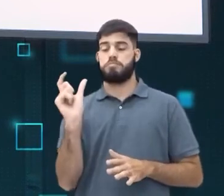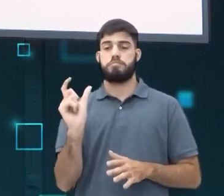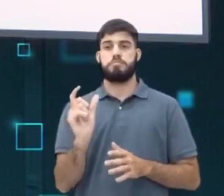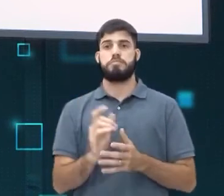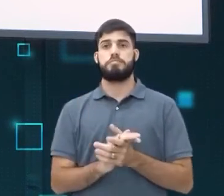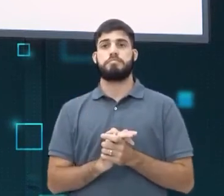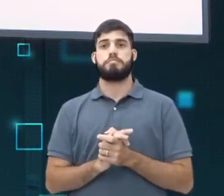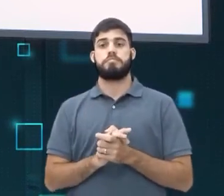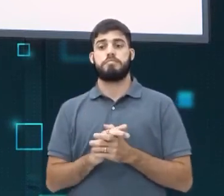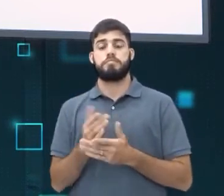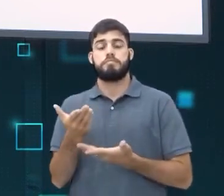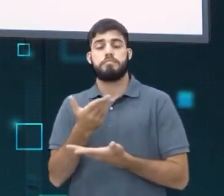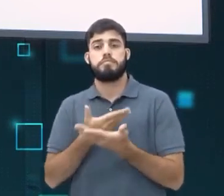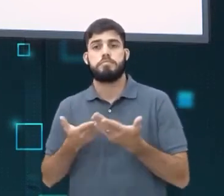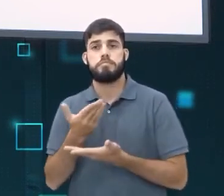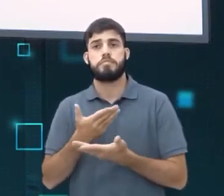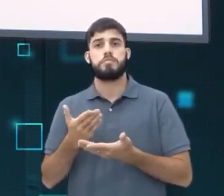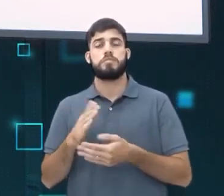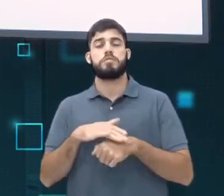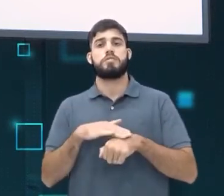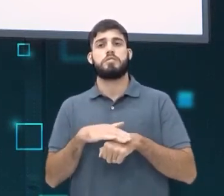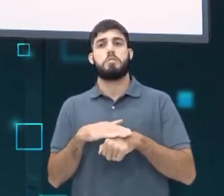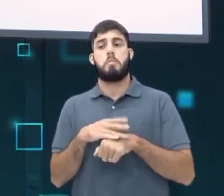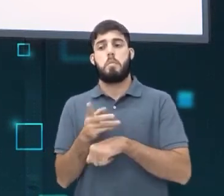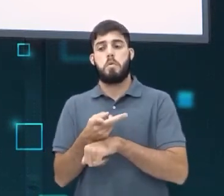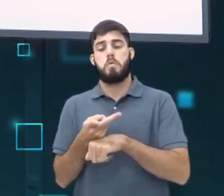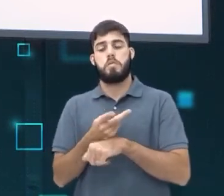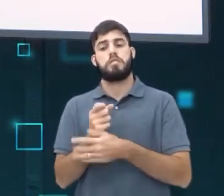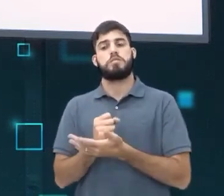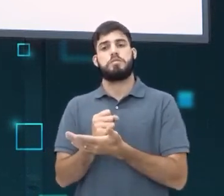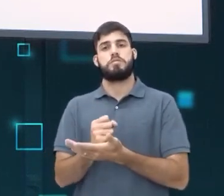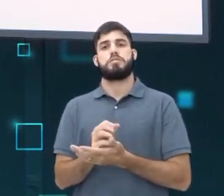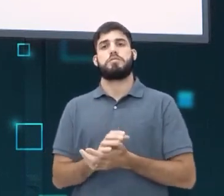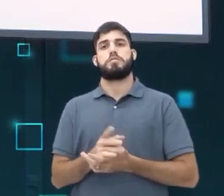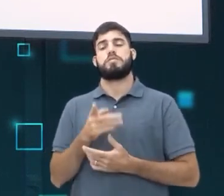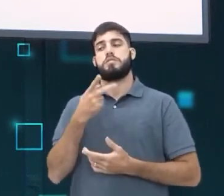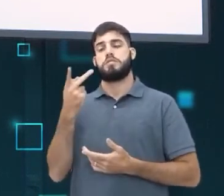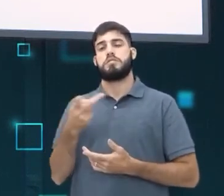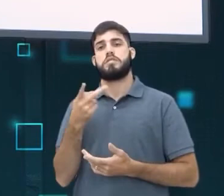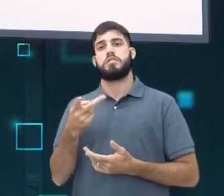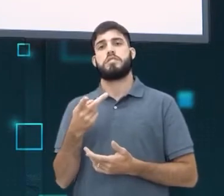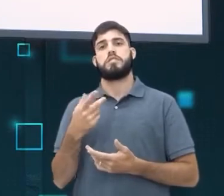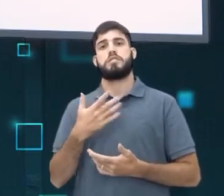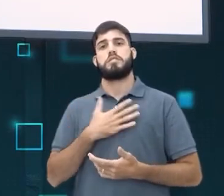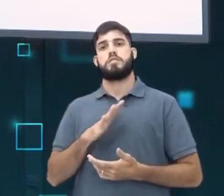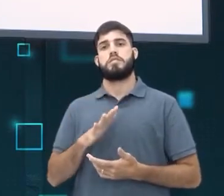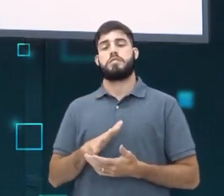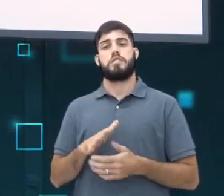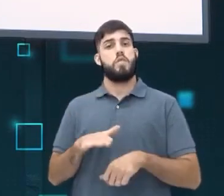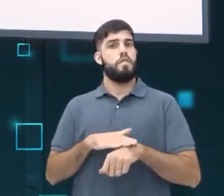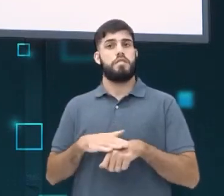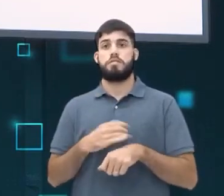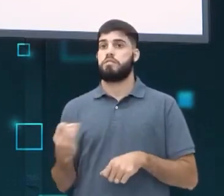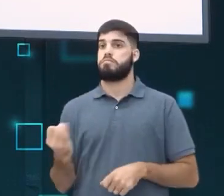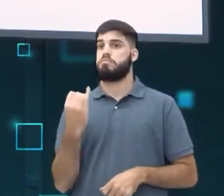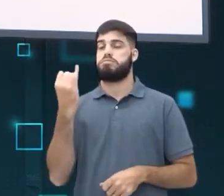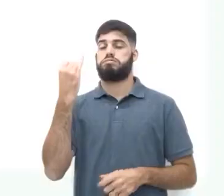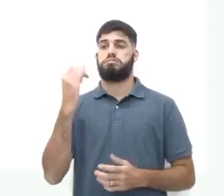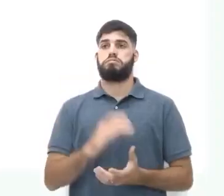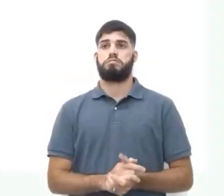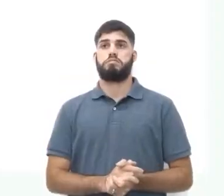diálogo você pode procurar ajuda e dizer que você não gosta daquilo. A conversa é a base de tudo.